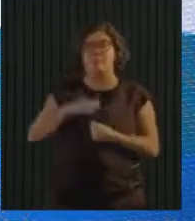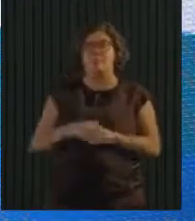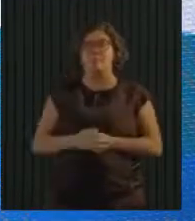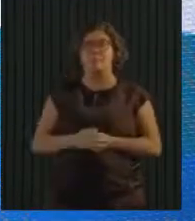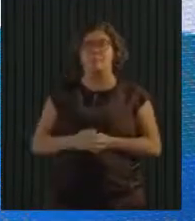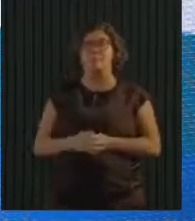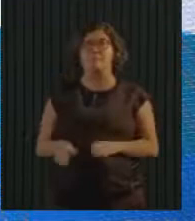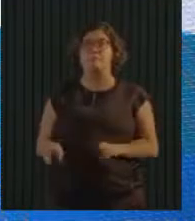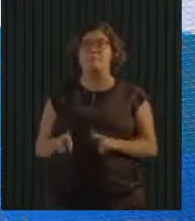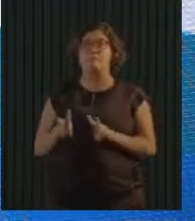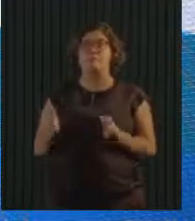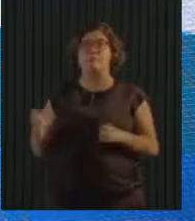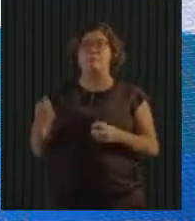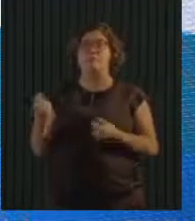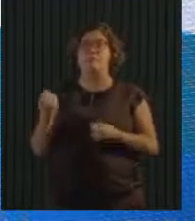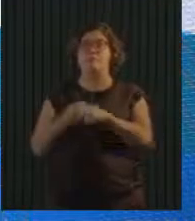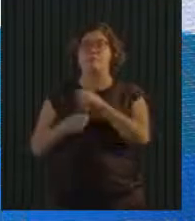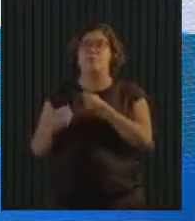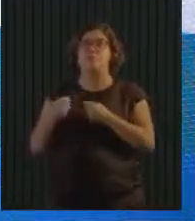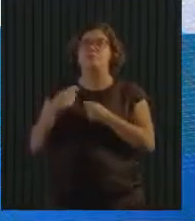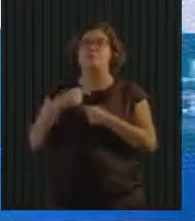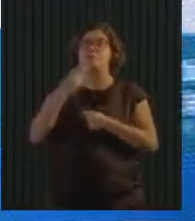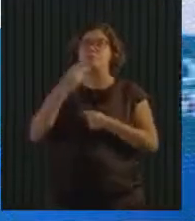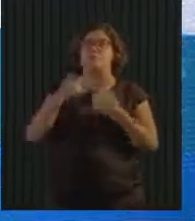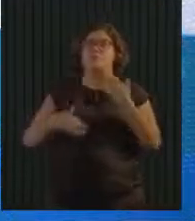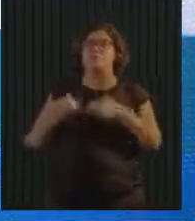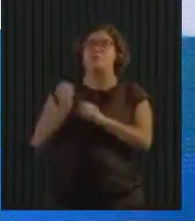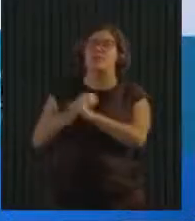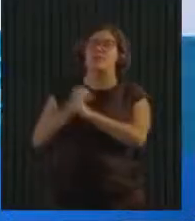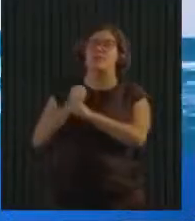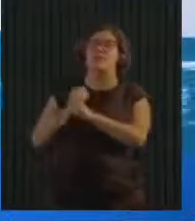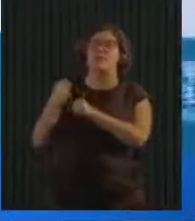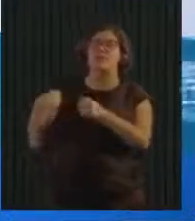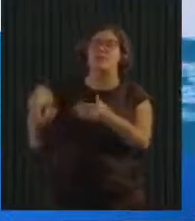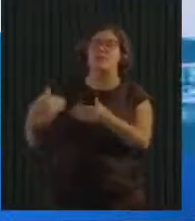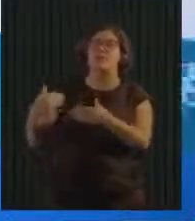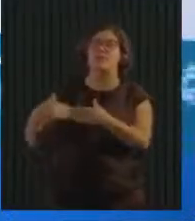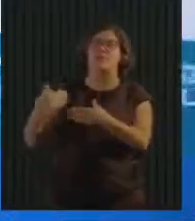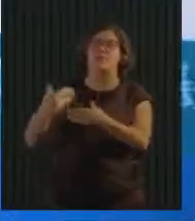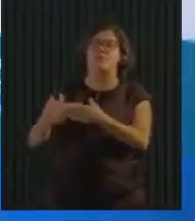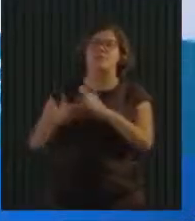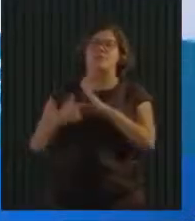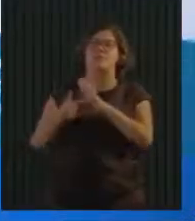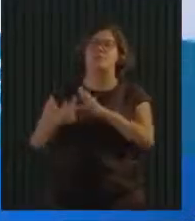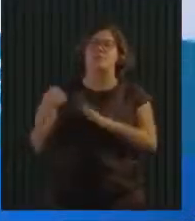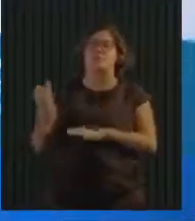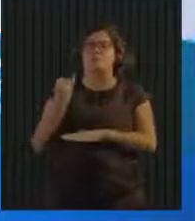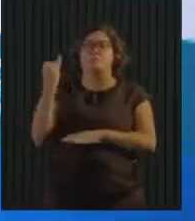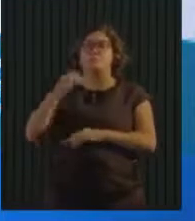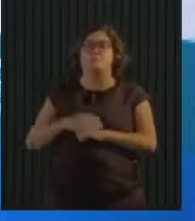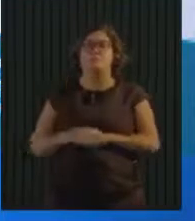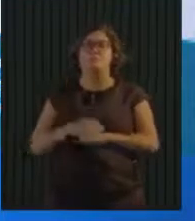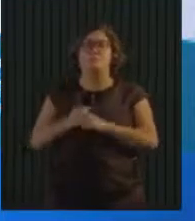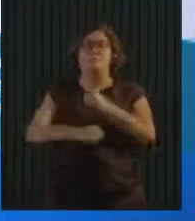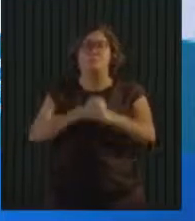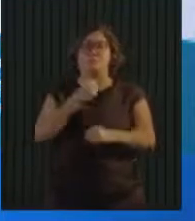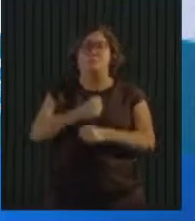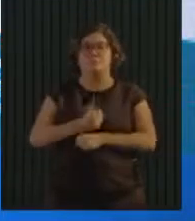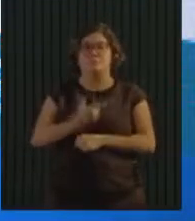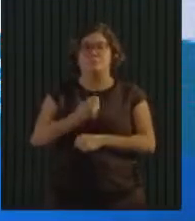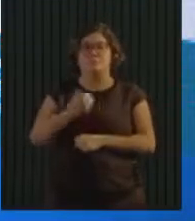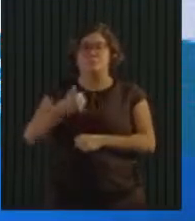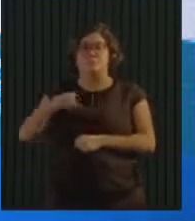e a questão de resíduos vem sendo tratado ao longo dos anos com muita importância. em 2018,